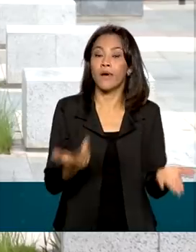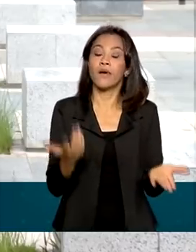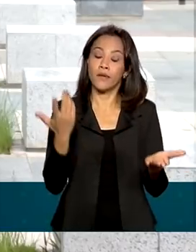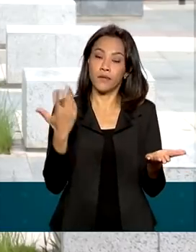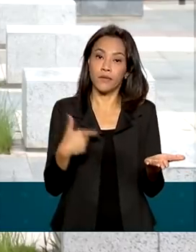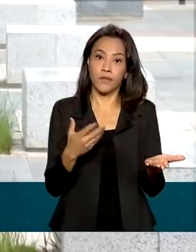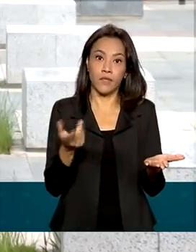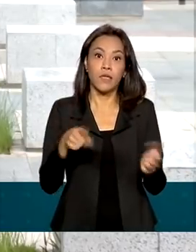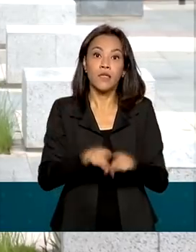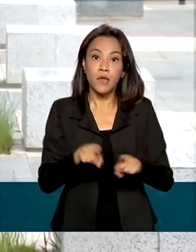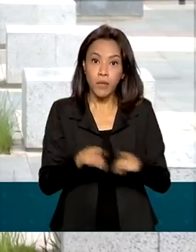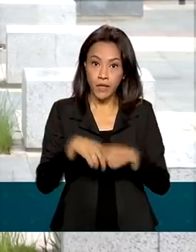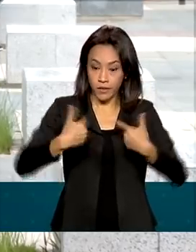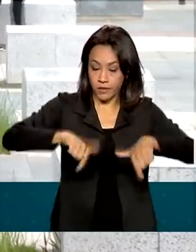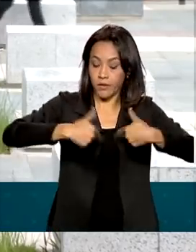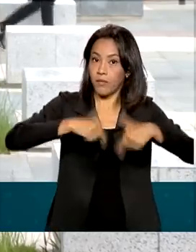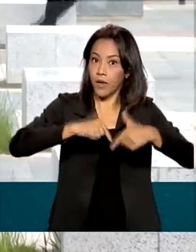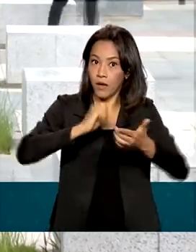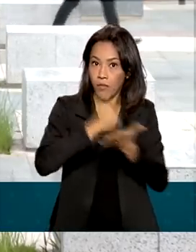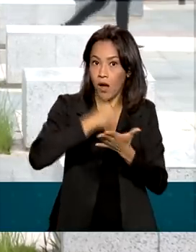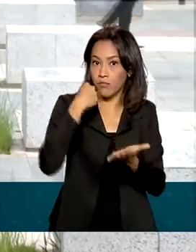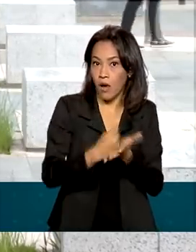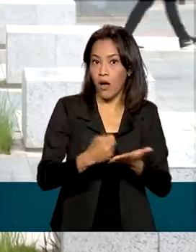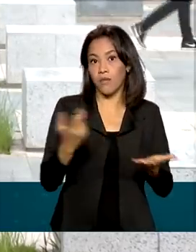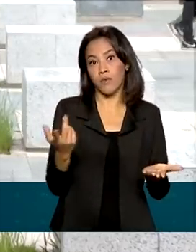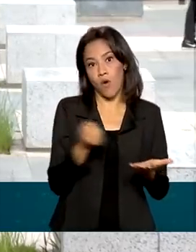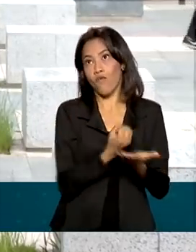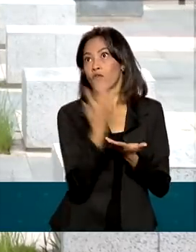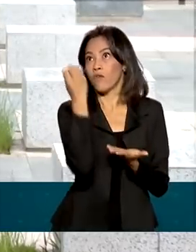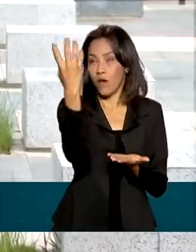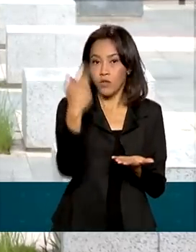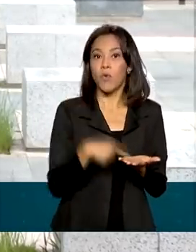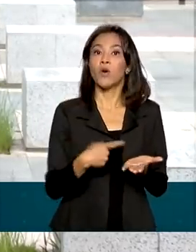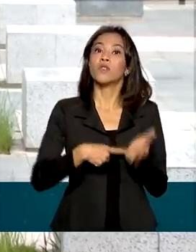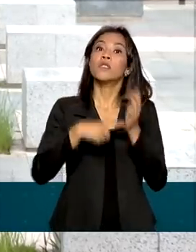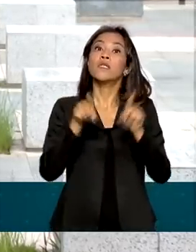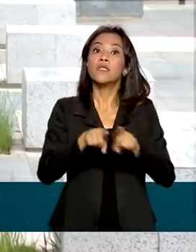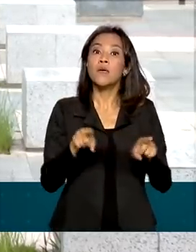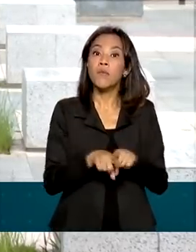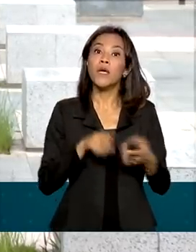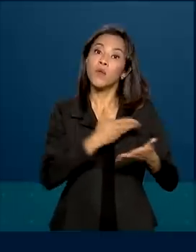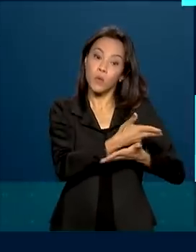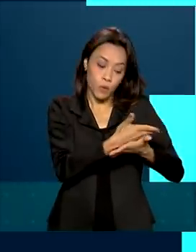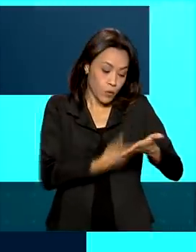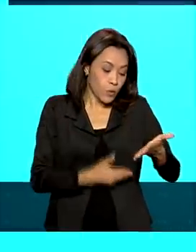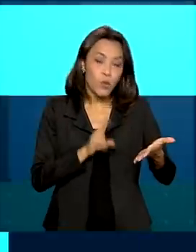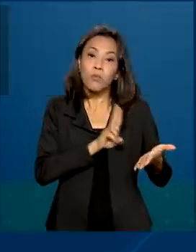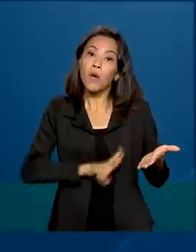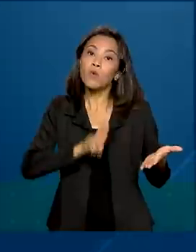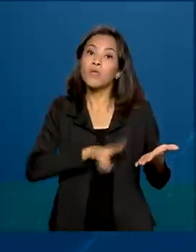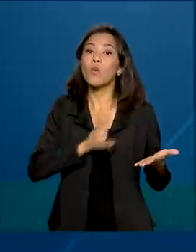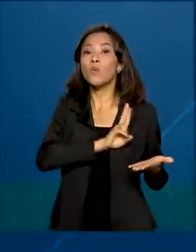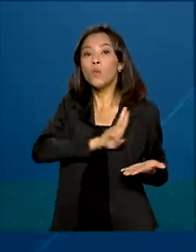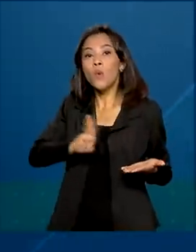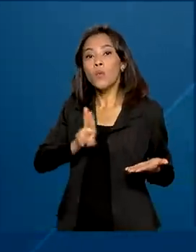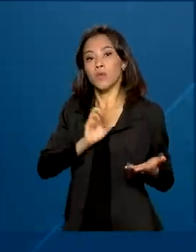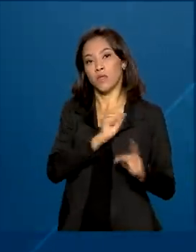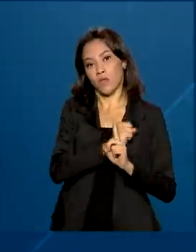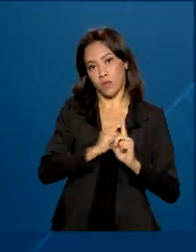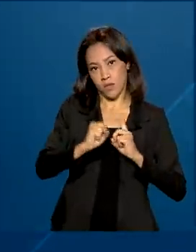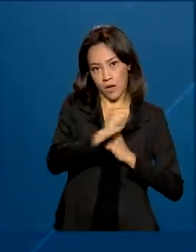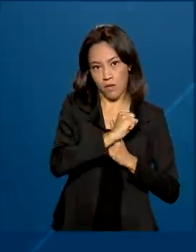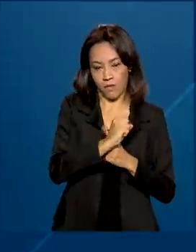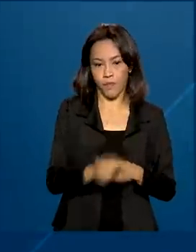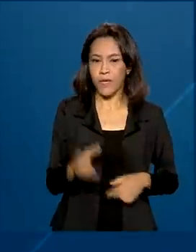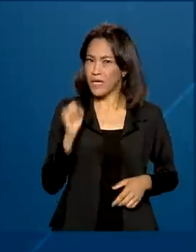profissional, de trabalho ou passaporte e um requerimento de uso do nome social. Quem não se alistar pode ter